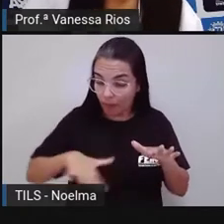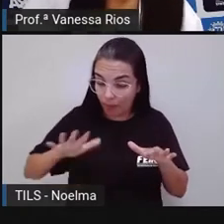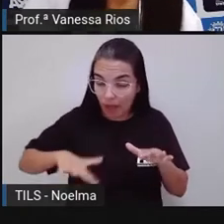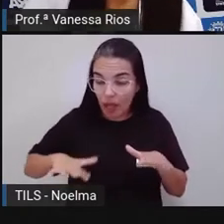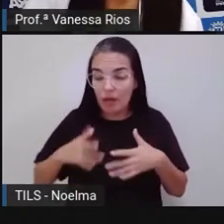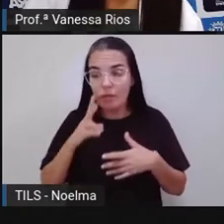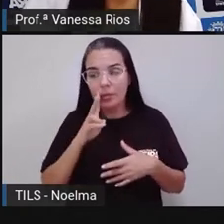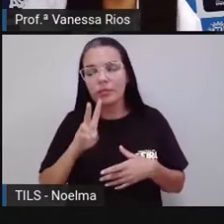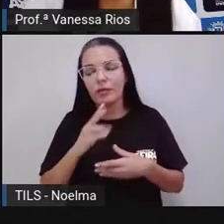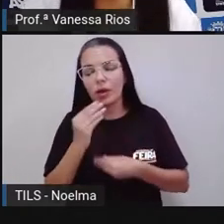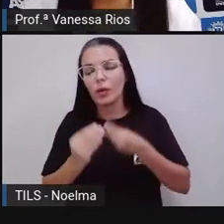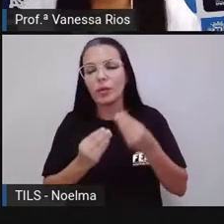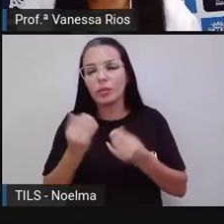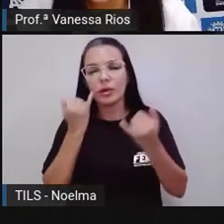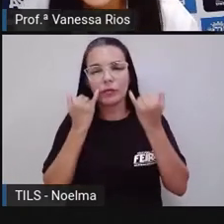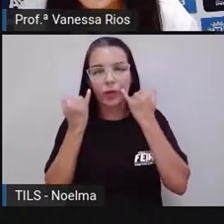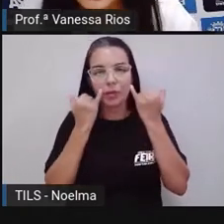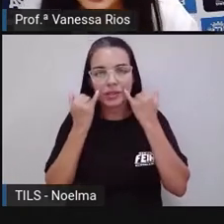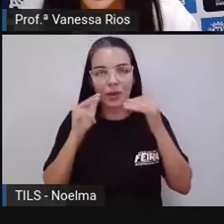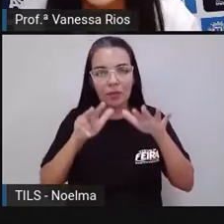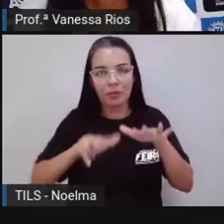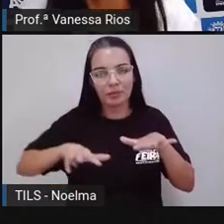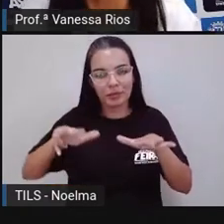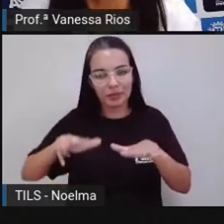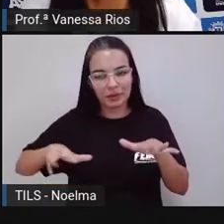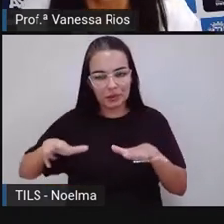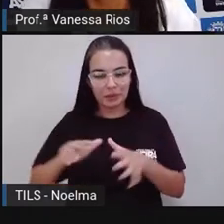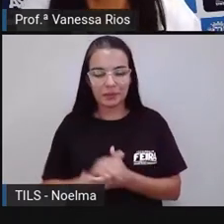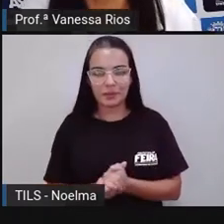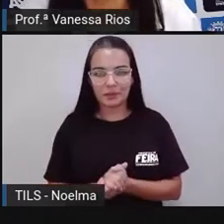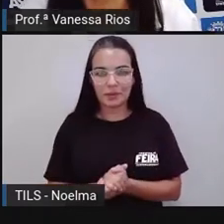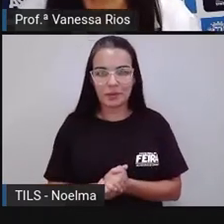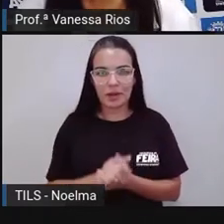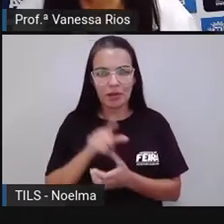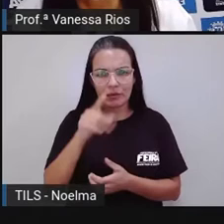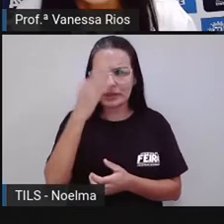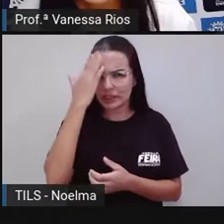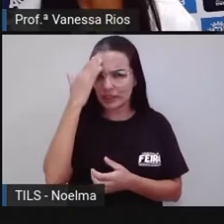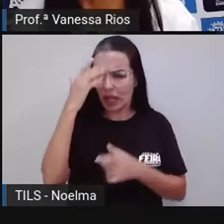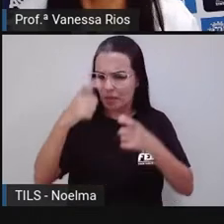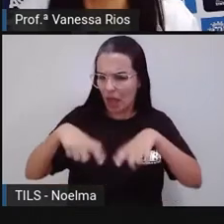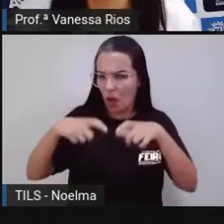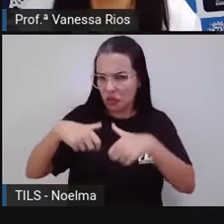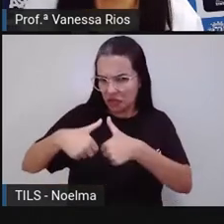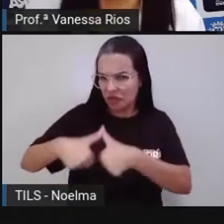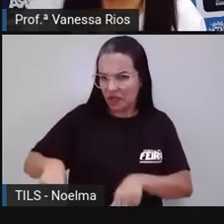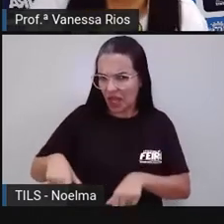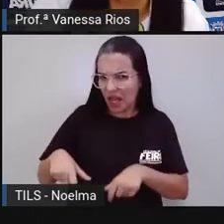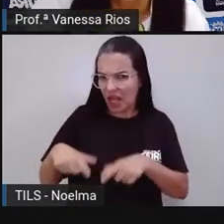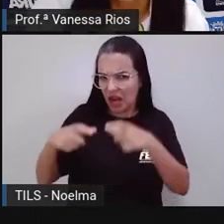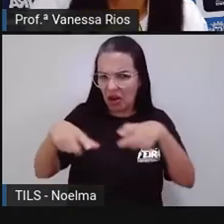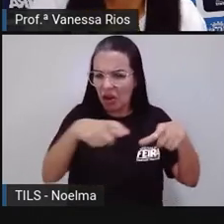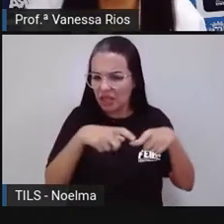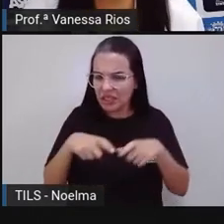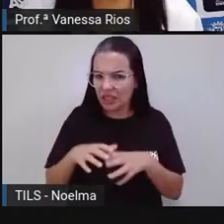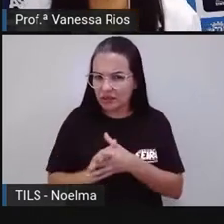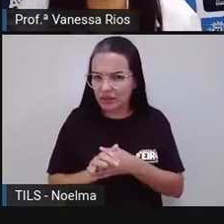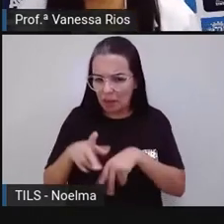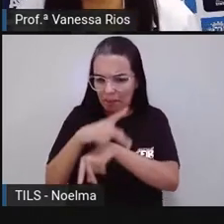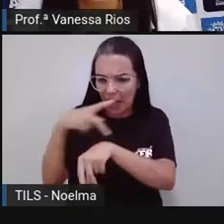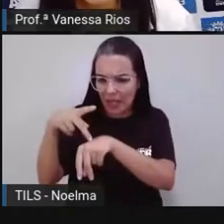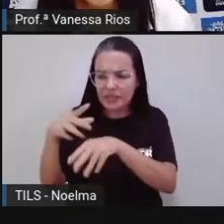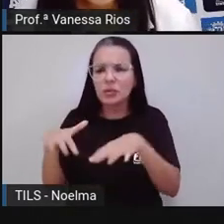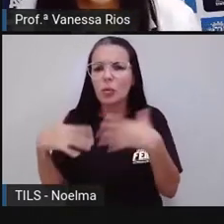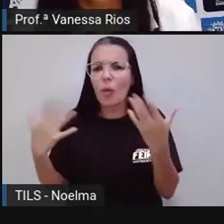algumas informações sobre este lugar. Você sabe onde é o mar morto? onde fica localizado, né? Por